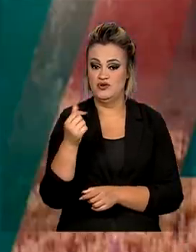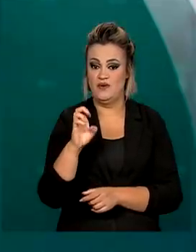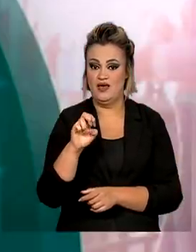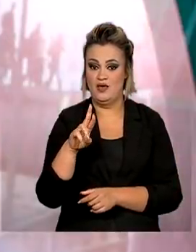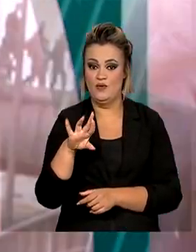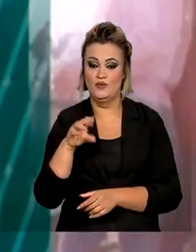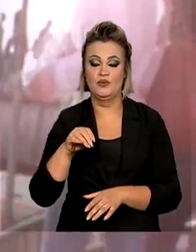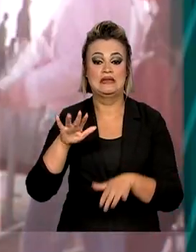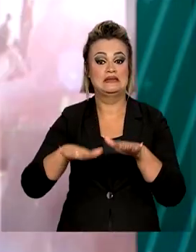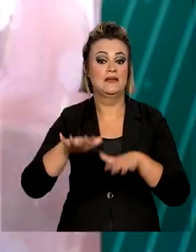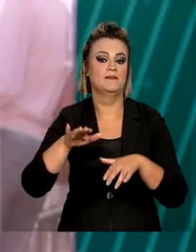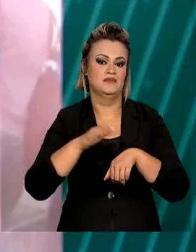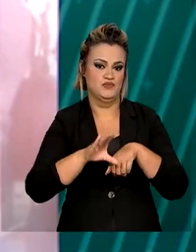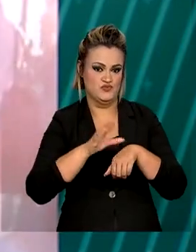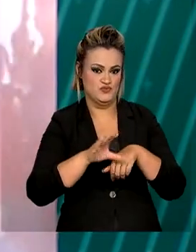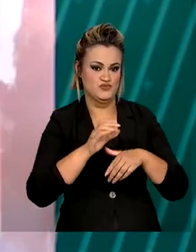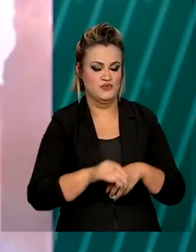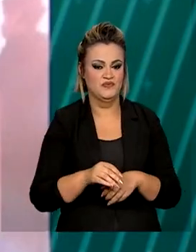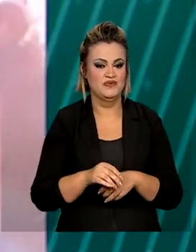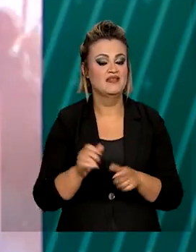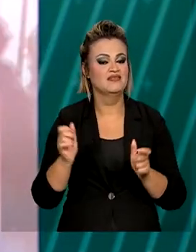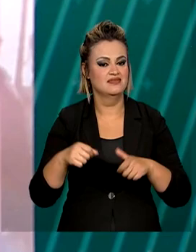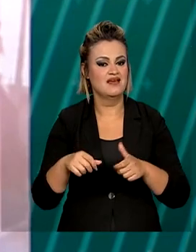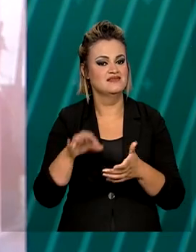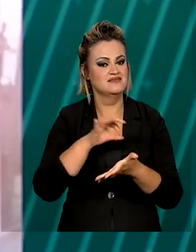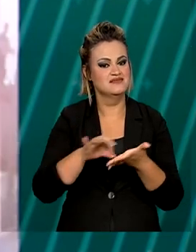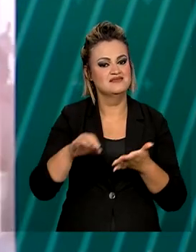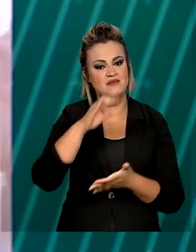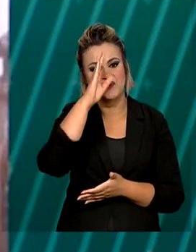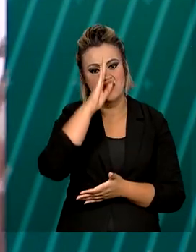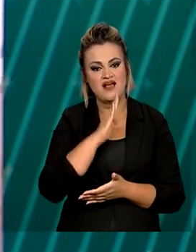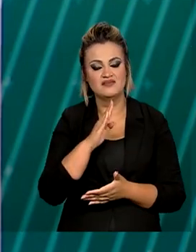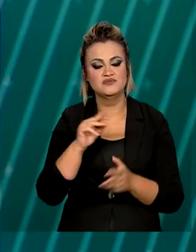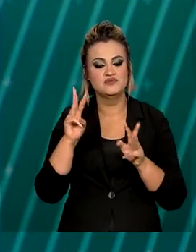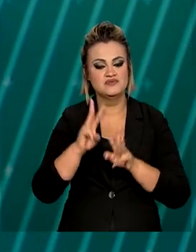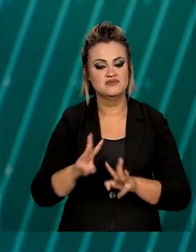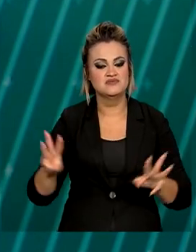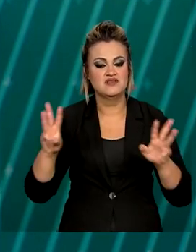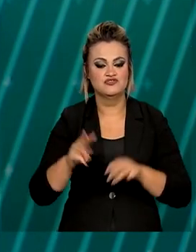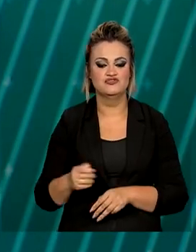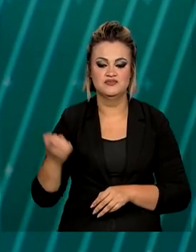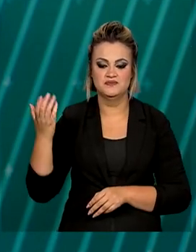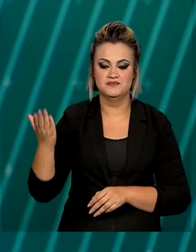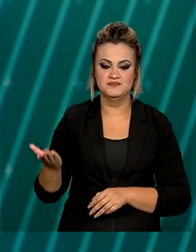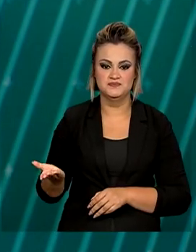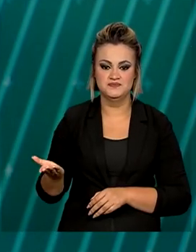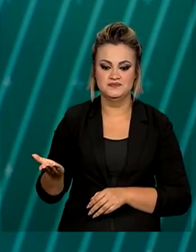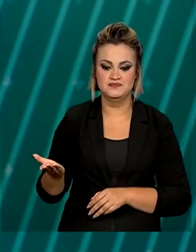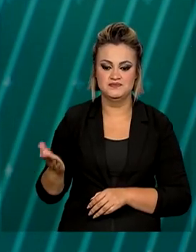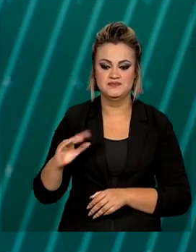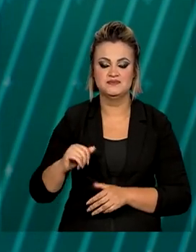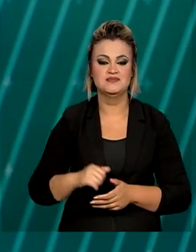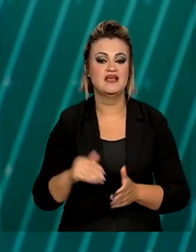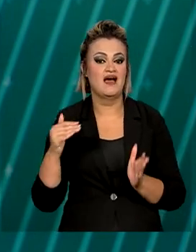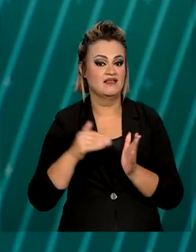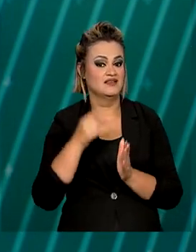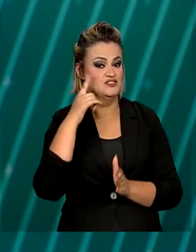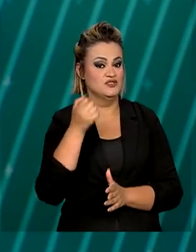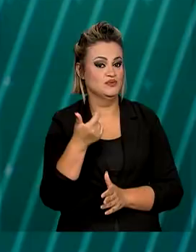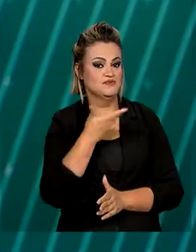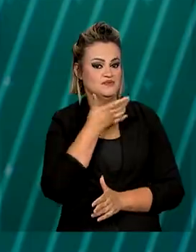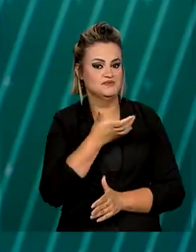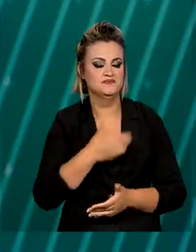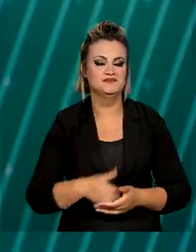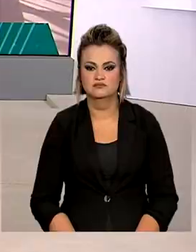depender do nível selecionado. As inscrições são gratuitas e devem ser feitas pelo site da CAPES até o dia 12